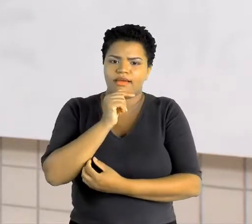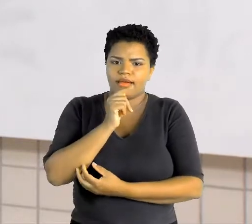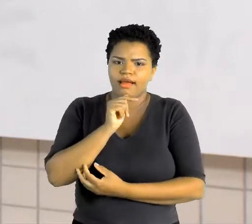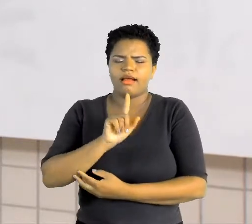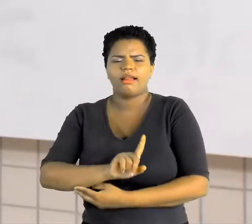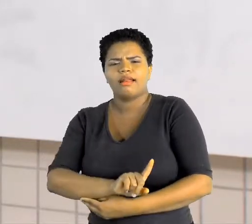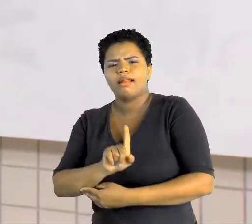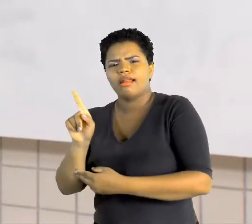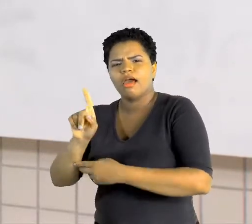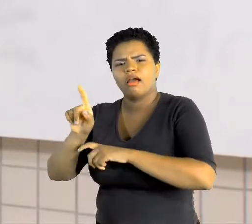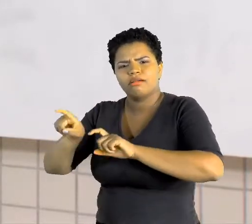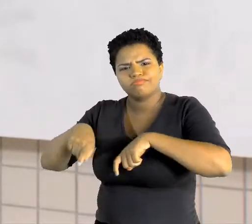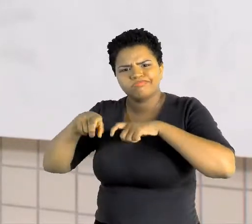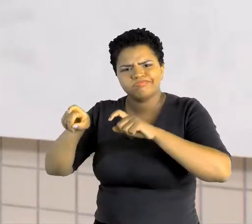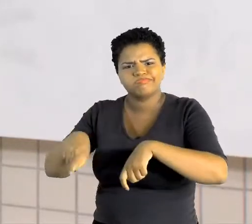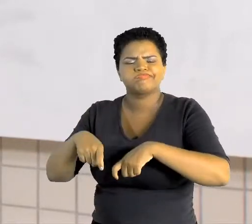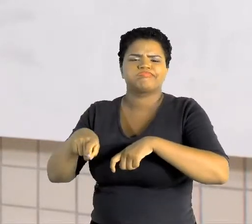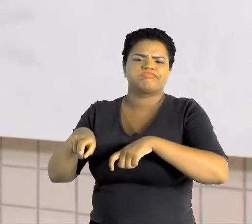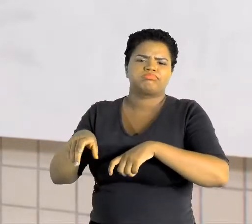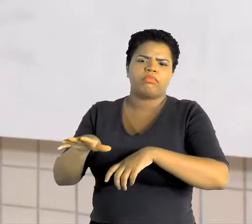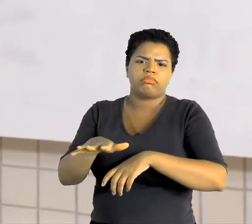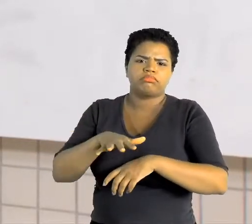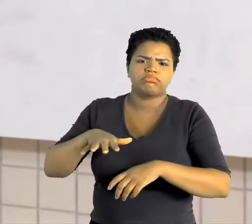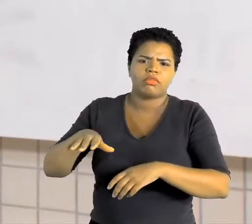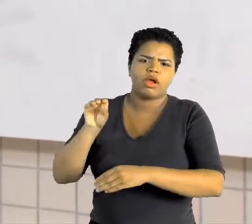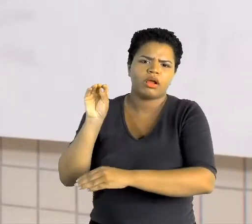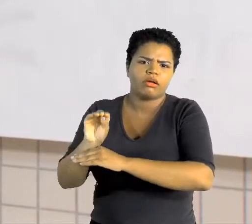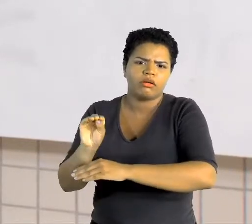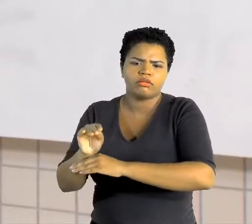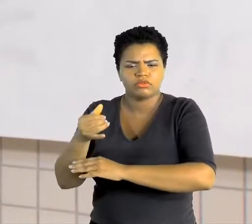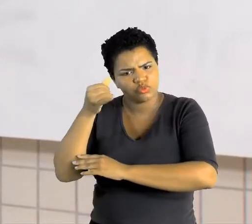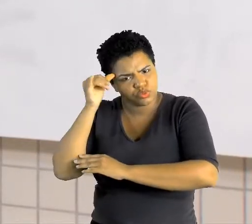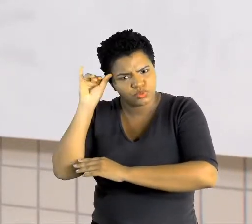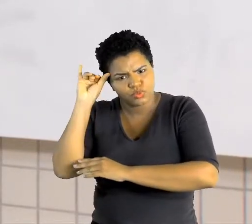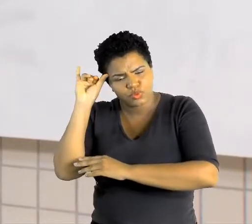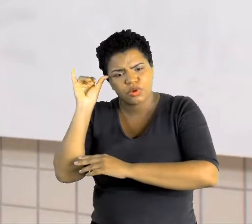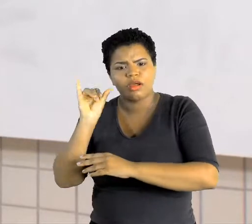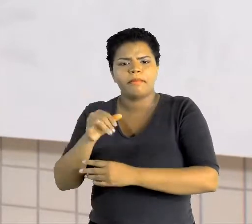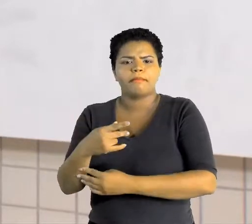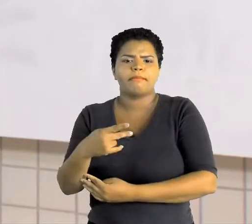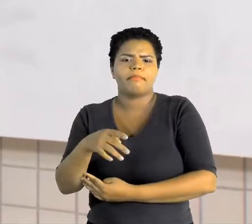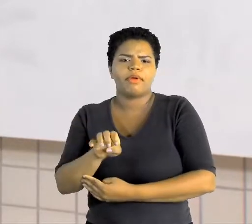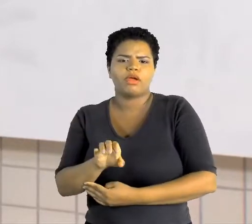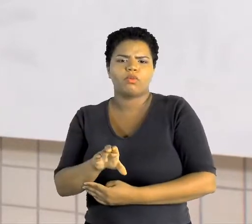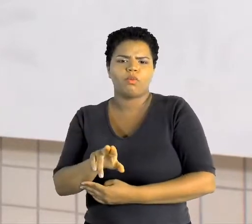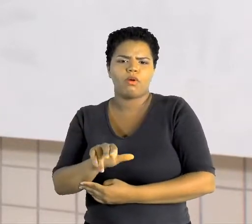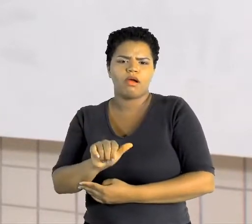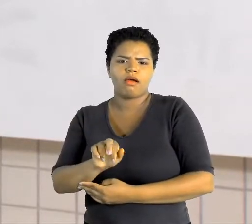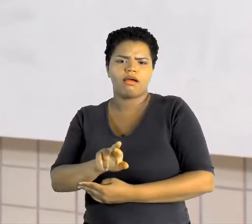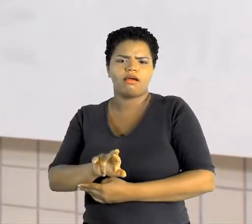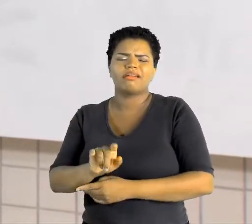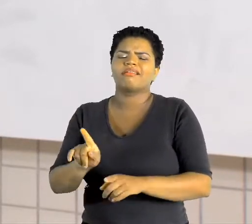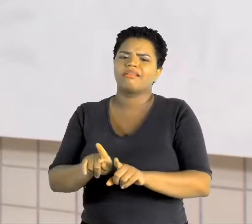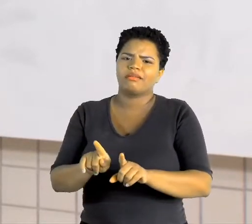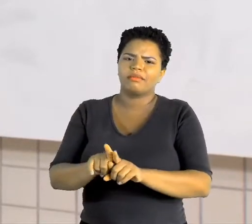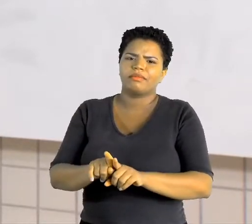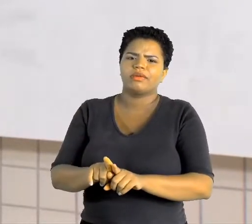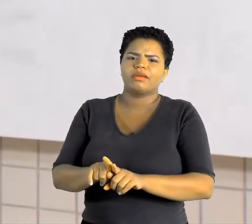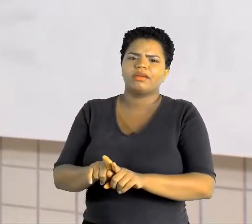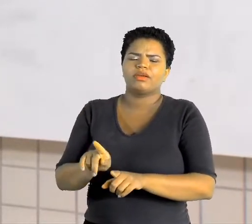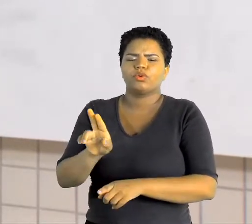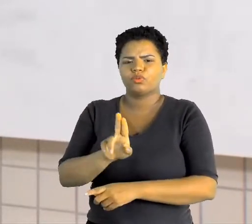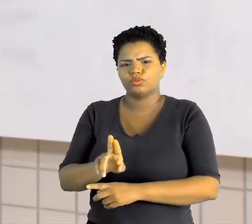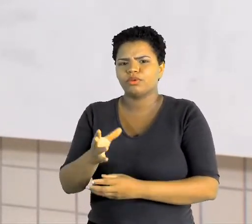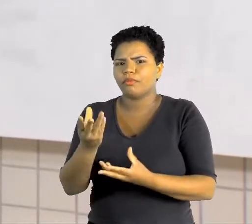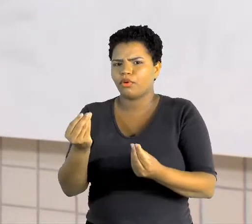campo ainda, na agricultura, na criação dos animais, na pecuária, também envolve muito alimento, muita